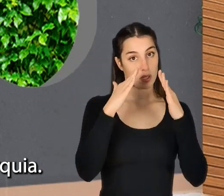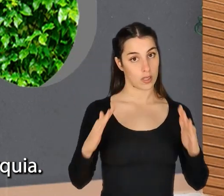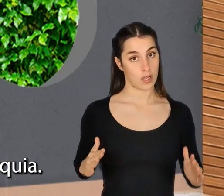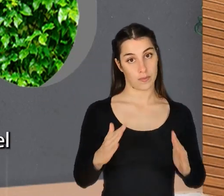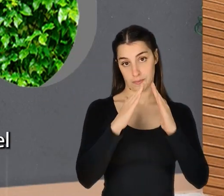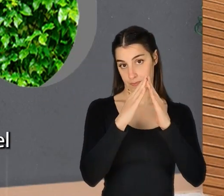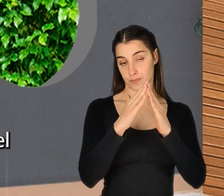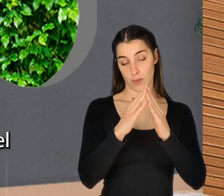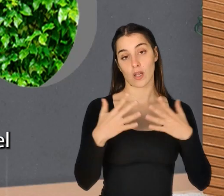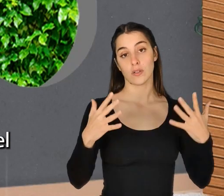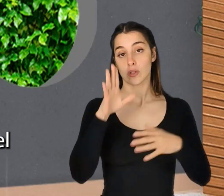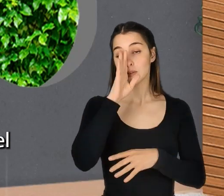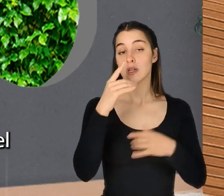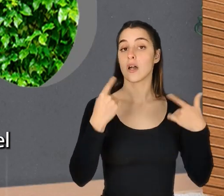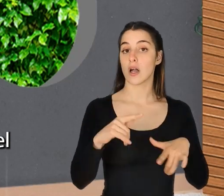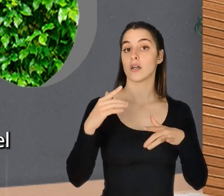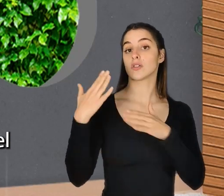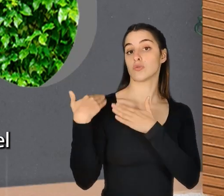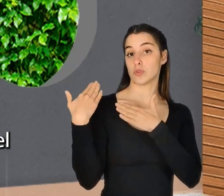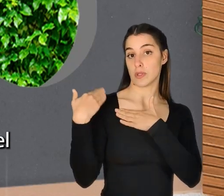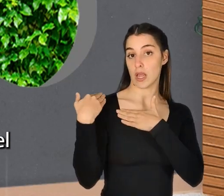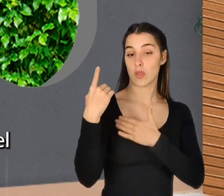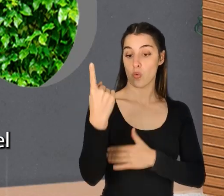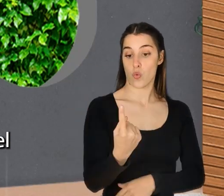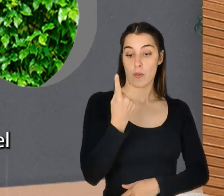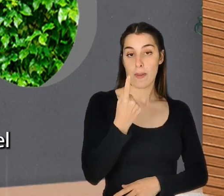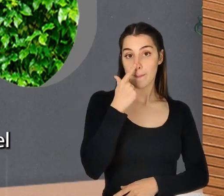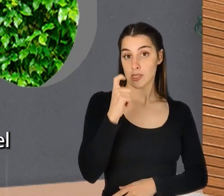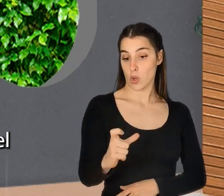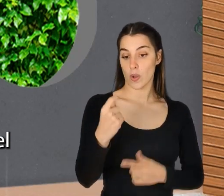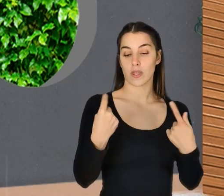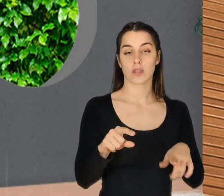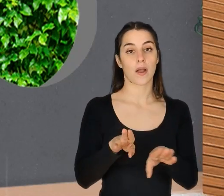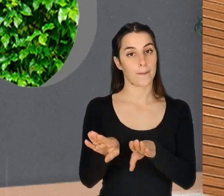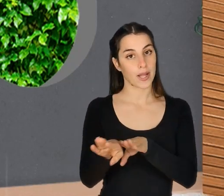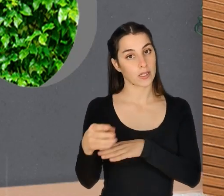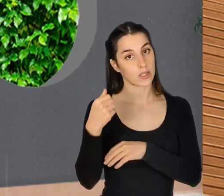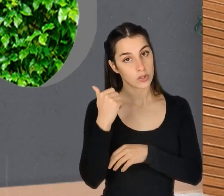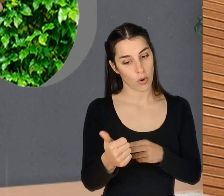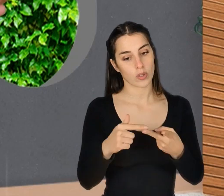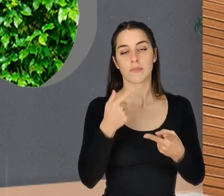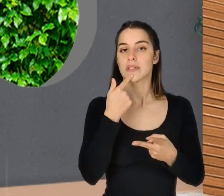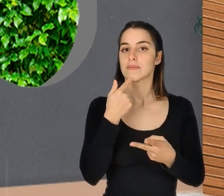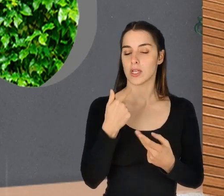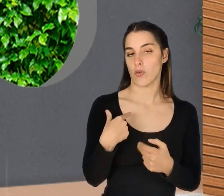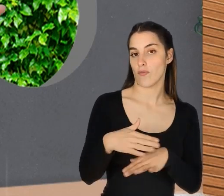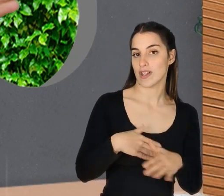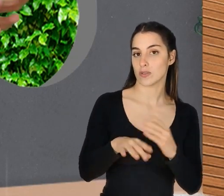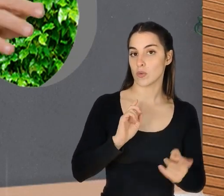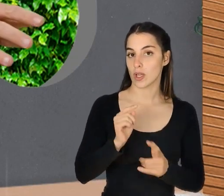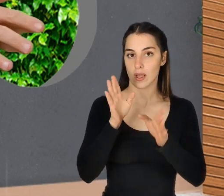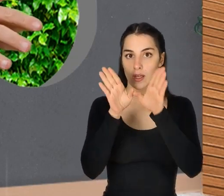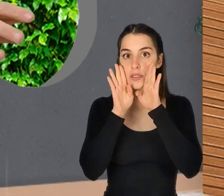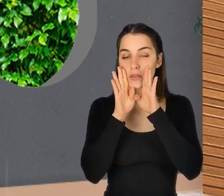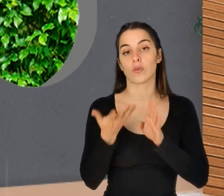a hierarquia. Agora, havendo alguém responsável por ter as boas práticas, por entender o que é que deve ser feito, estar mais